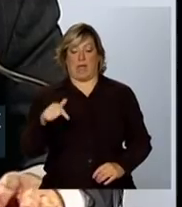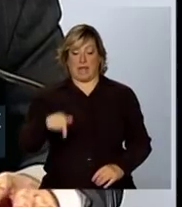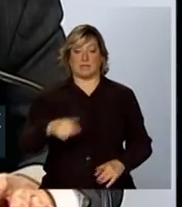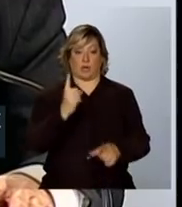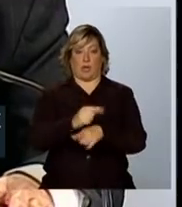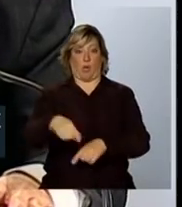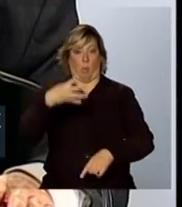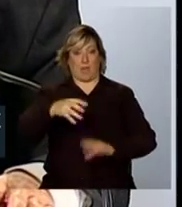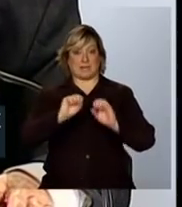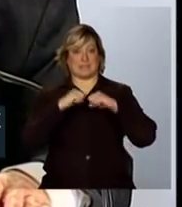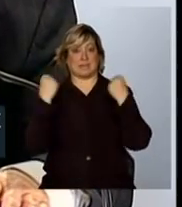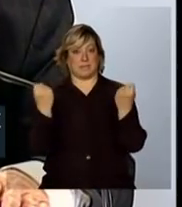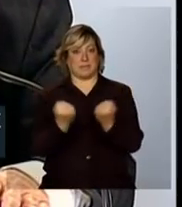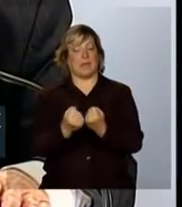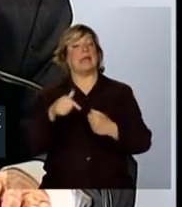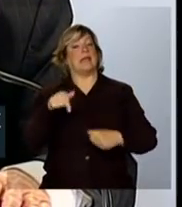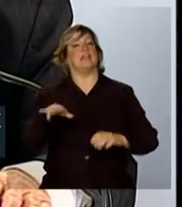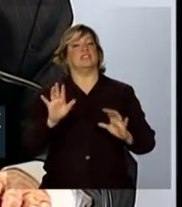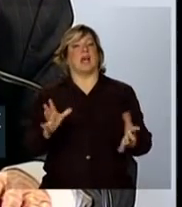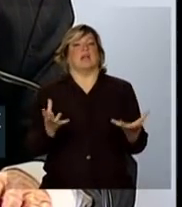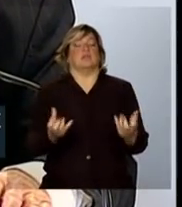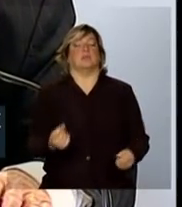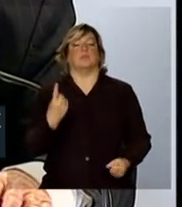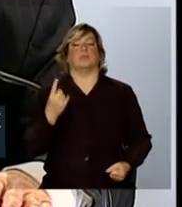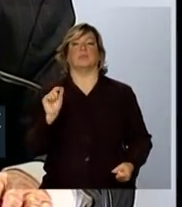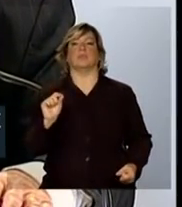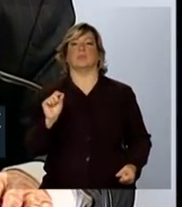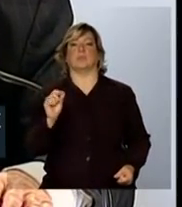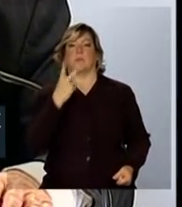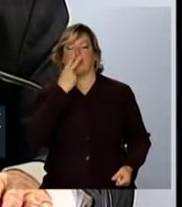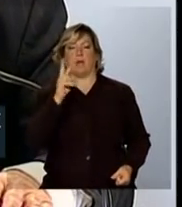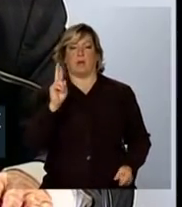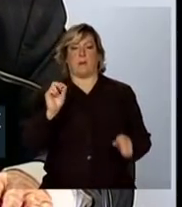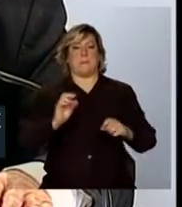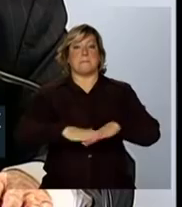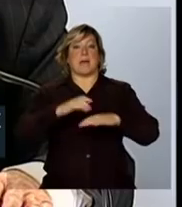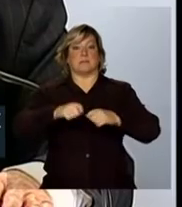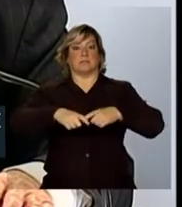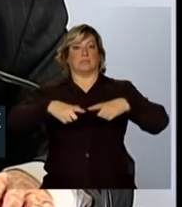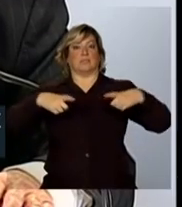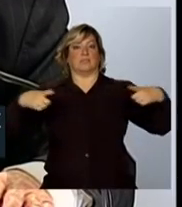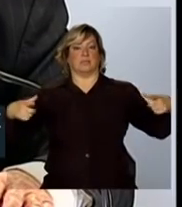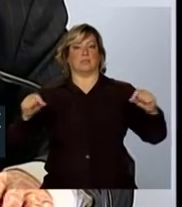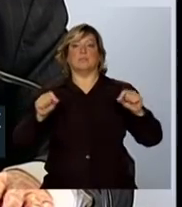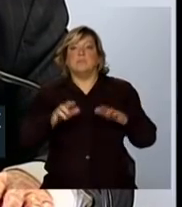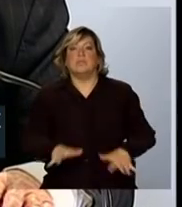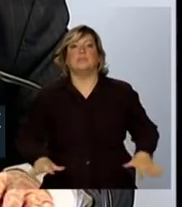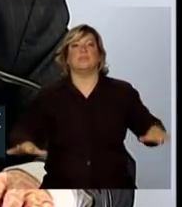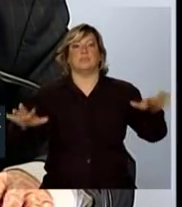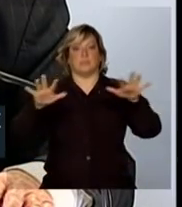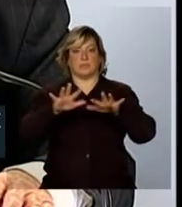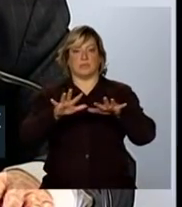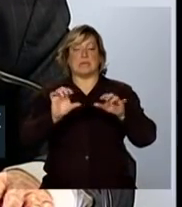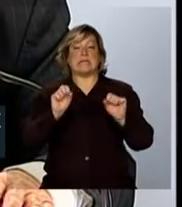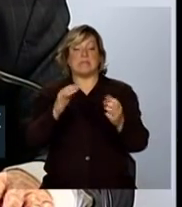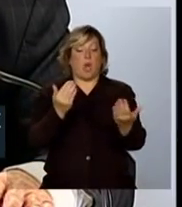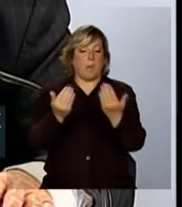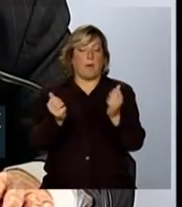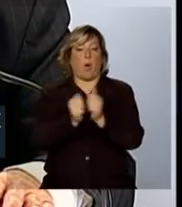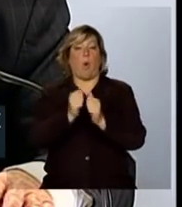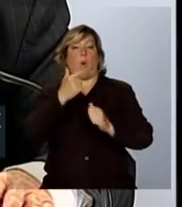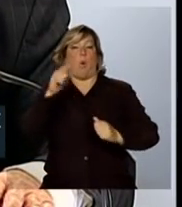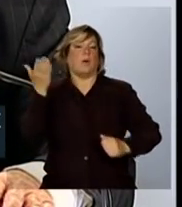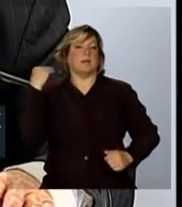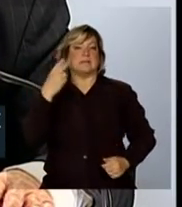quarto seminário, ele já assume um caráter, vamos dizer assim, mais ampliado se comparado com os outros três